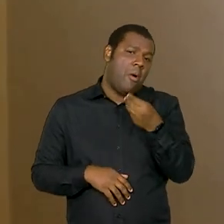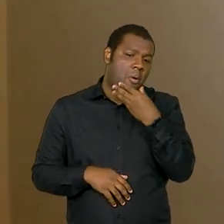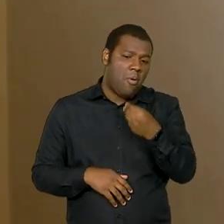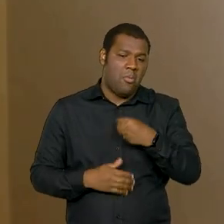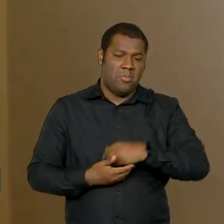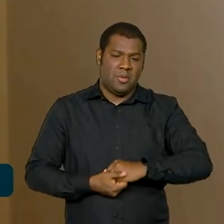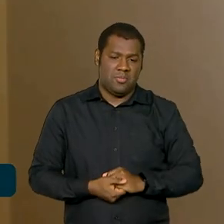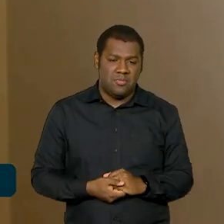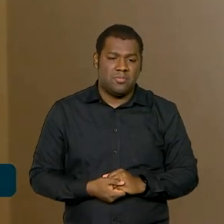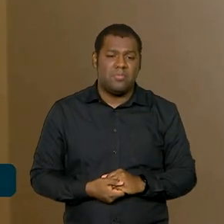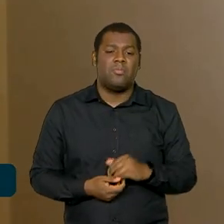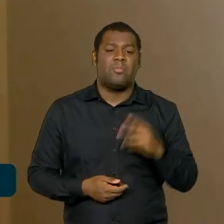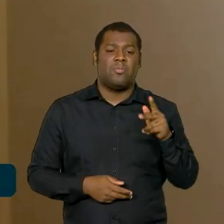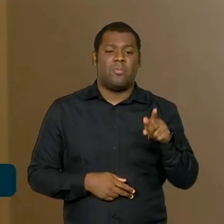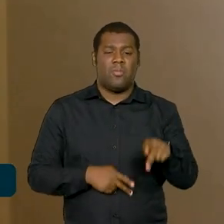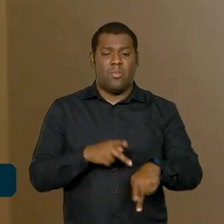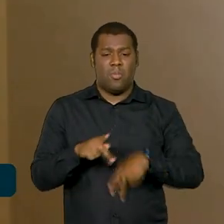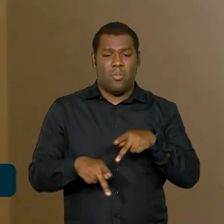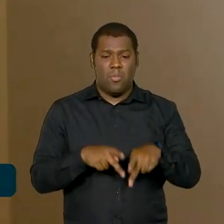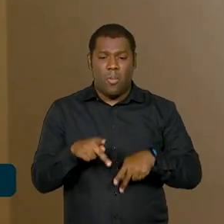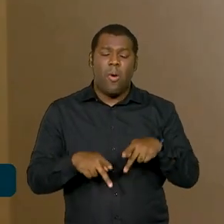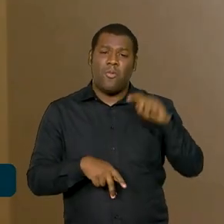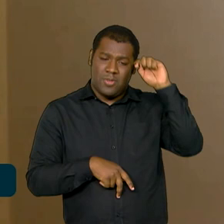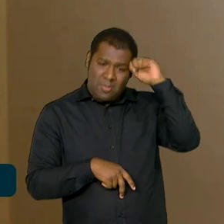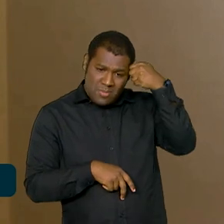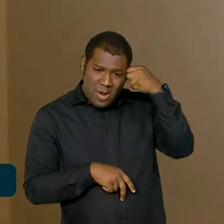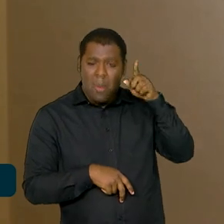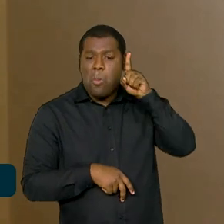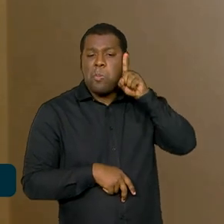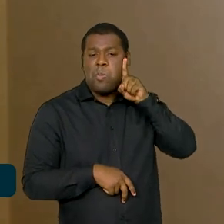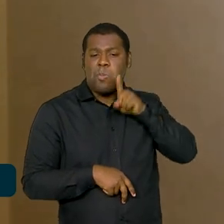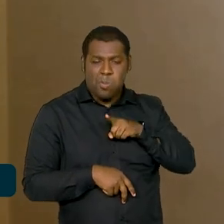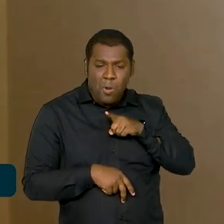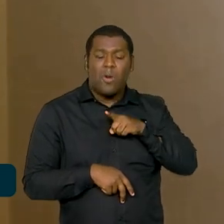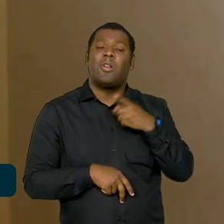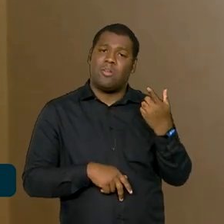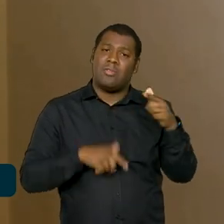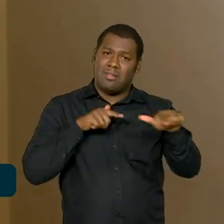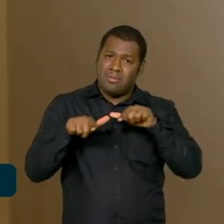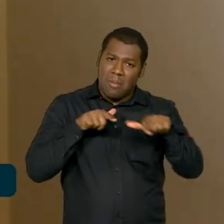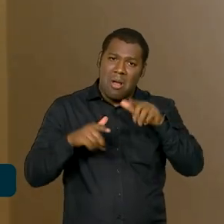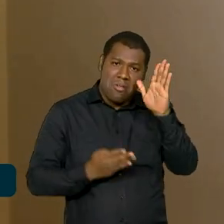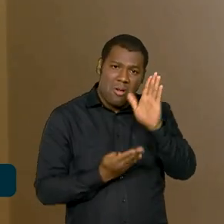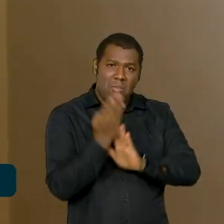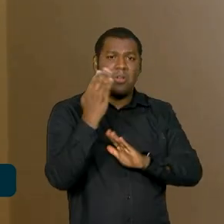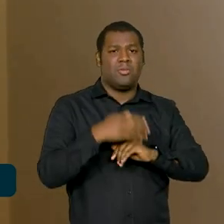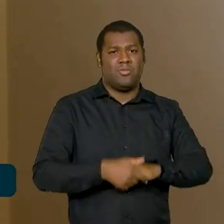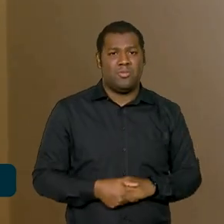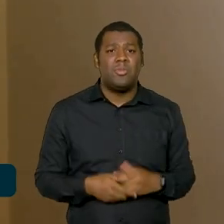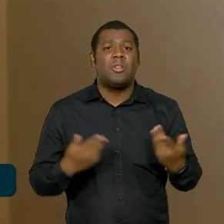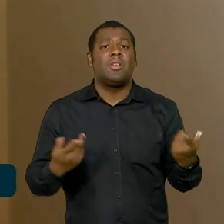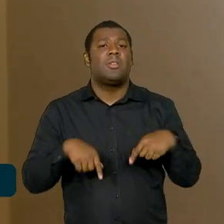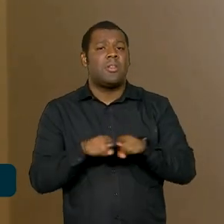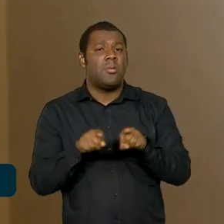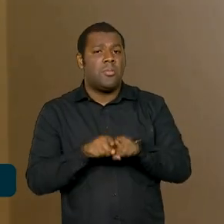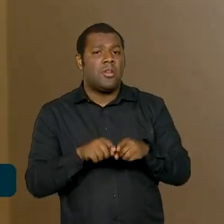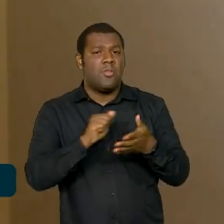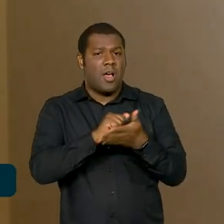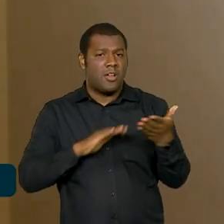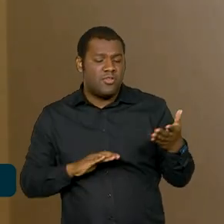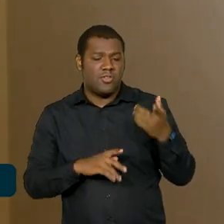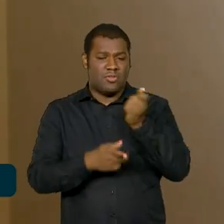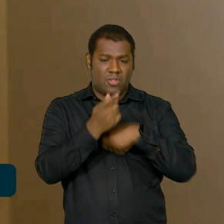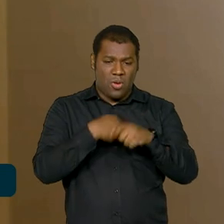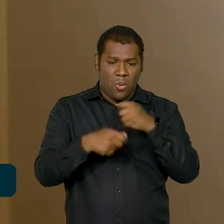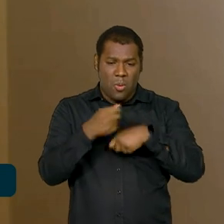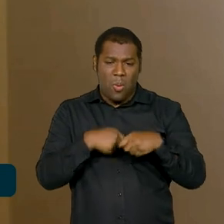e na população de cor preta e parda. Com relação às atividades econômicas, as que mais